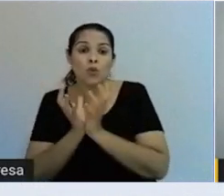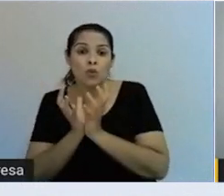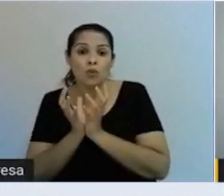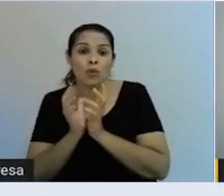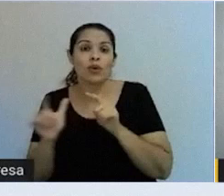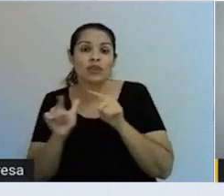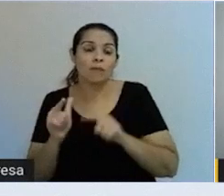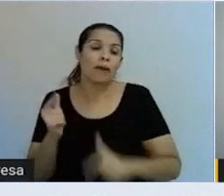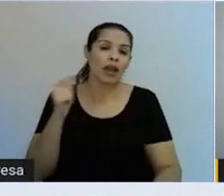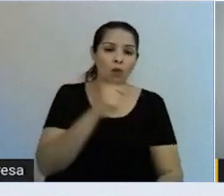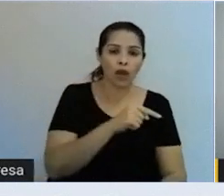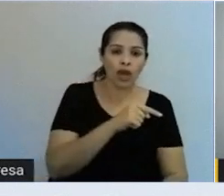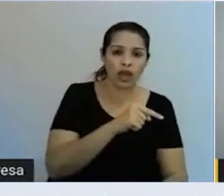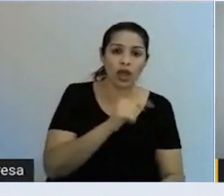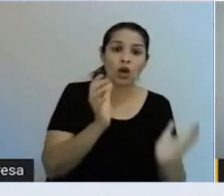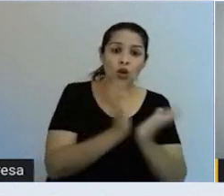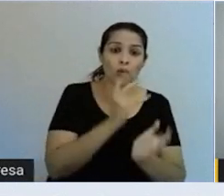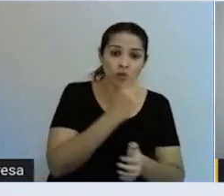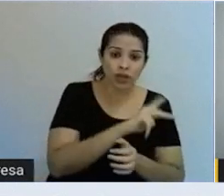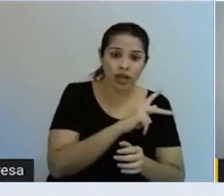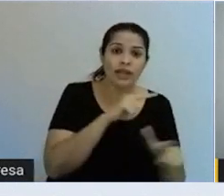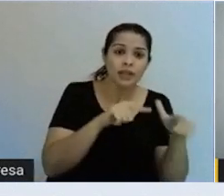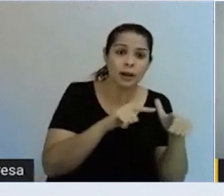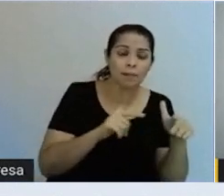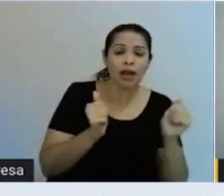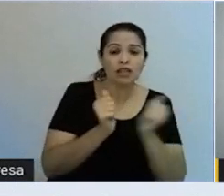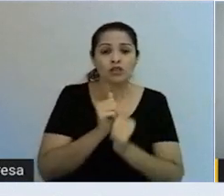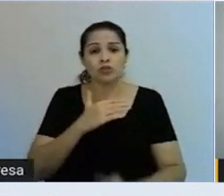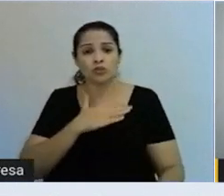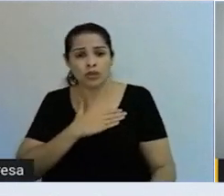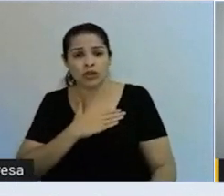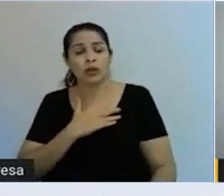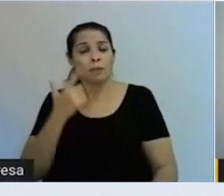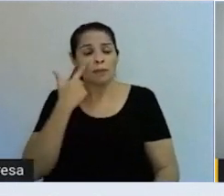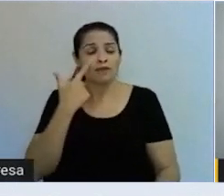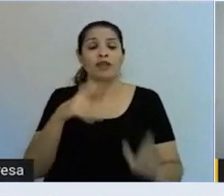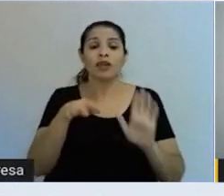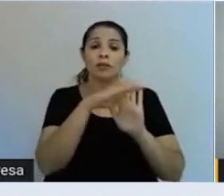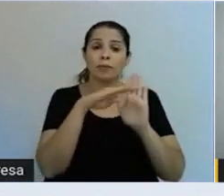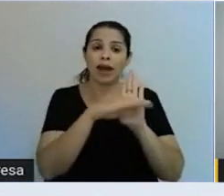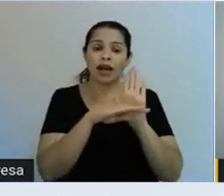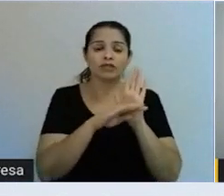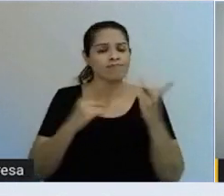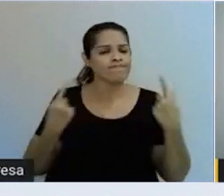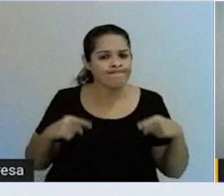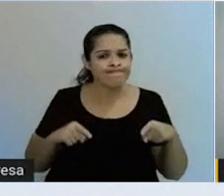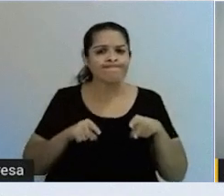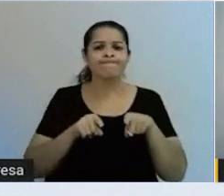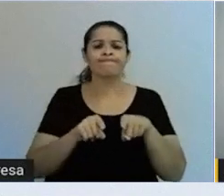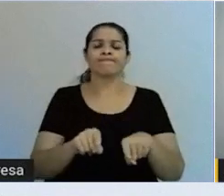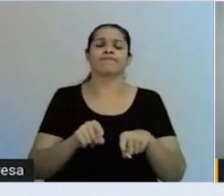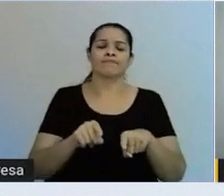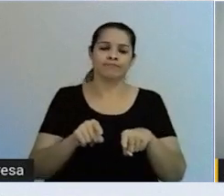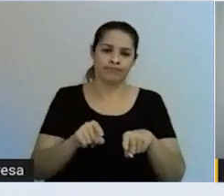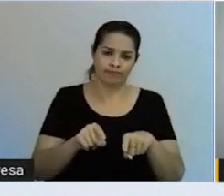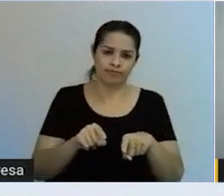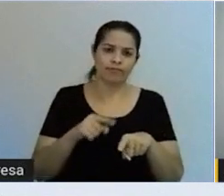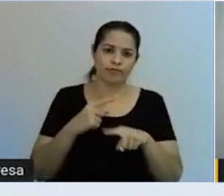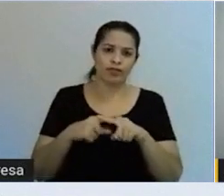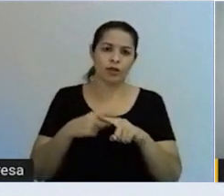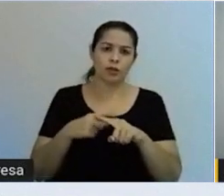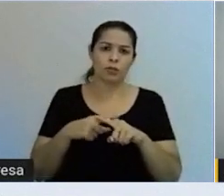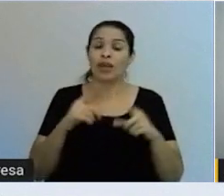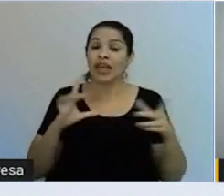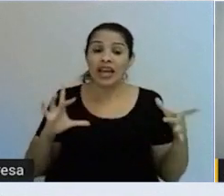ele desenvolver todos os passos que a gente precisa desenvolver dentro do pilar. Junto lá com a manutenção autônoma, que são extremamente ligados.